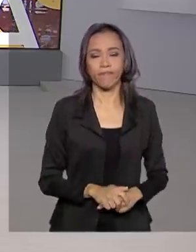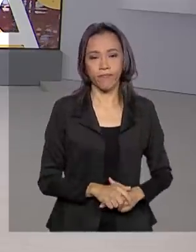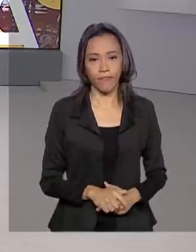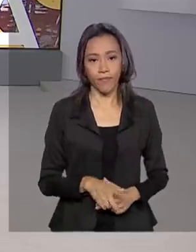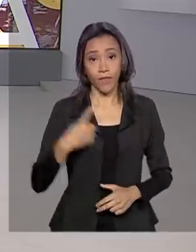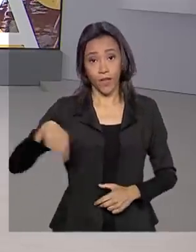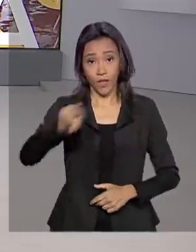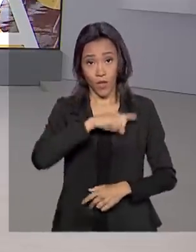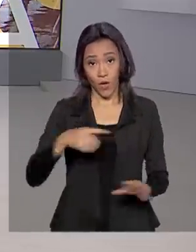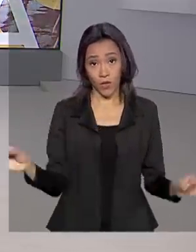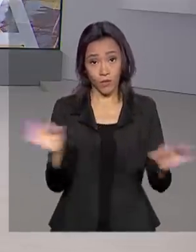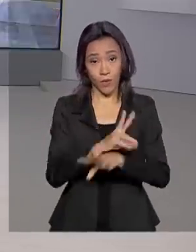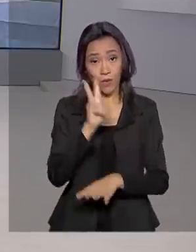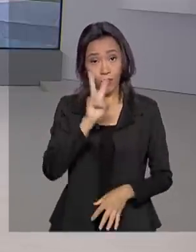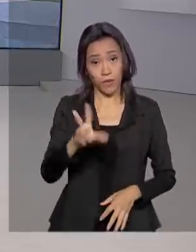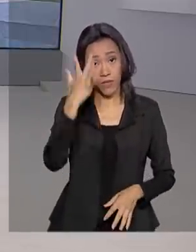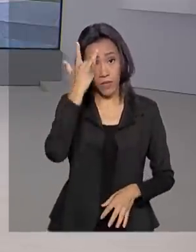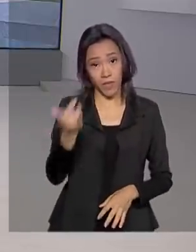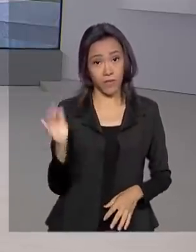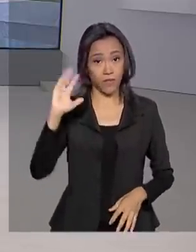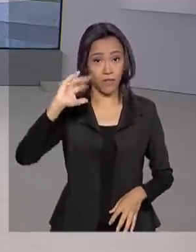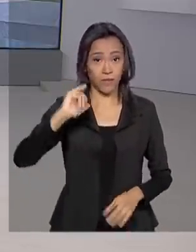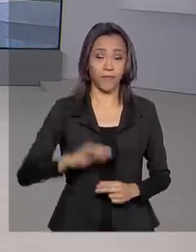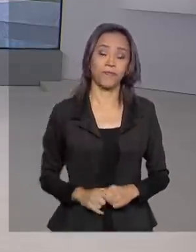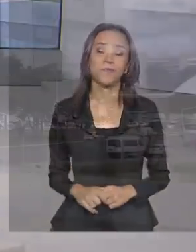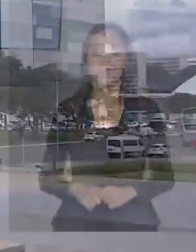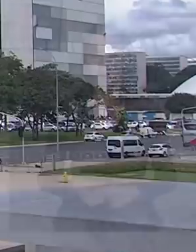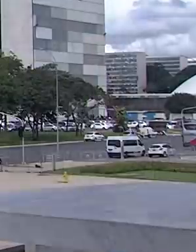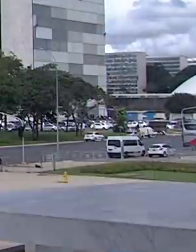A gente fica por aqui, nos vemos amanhã. Tchau, tchau.